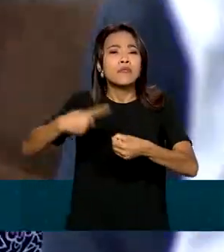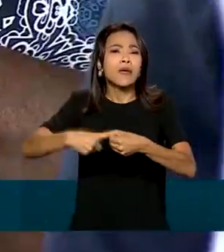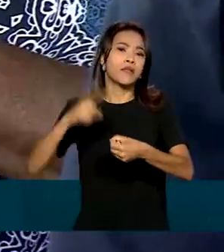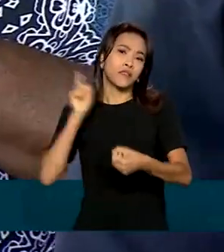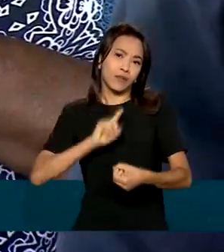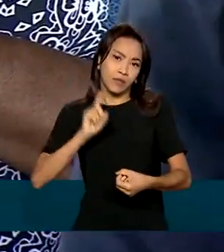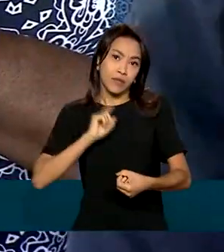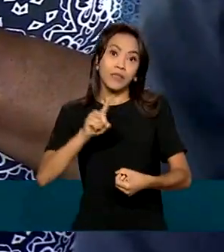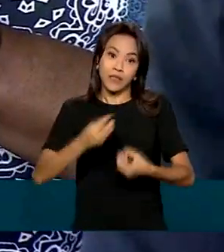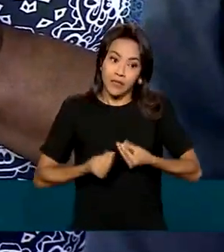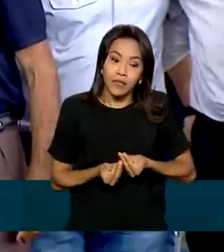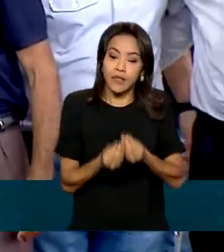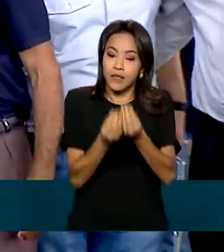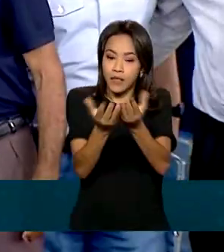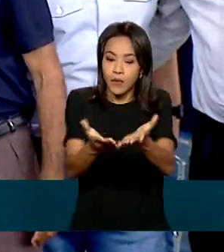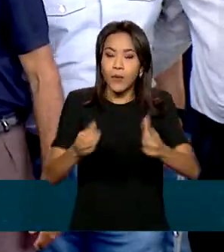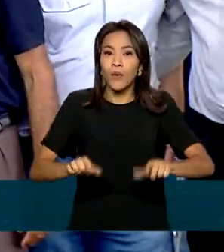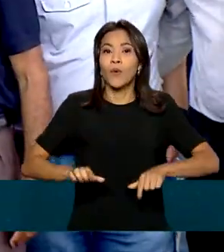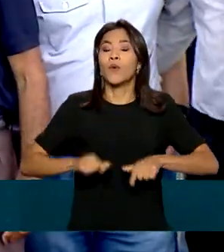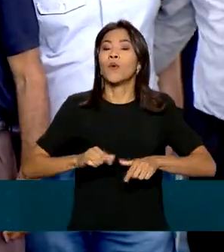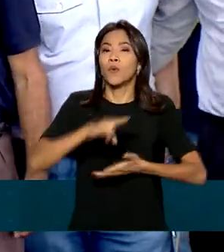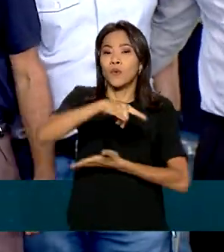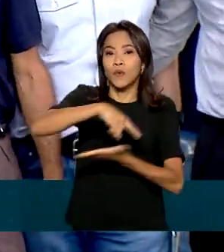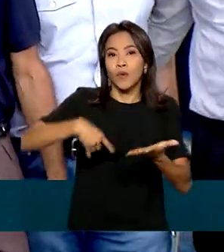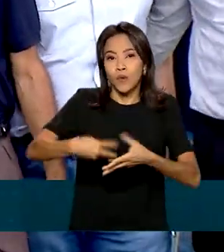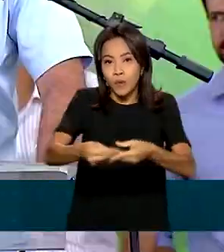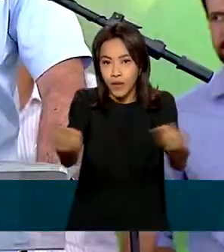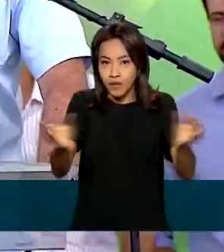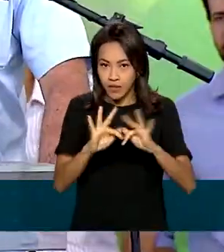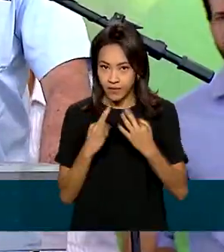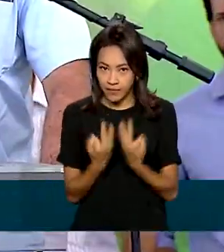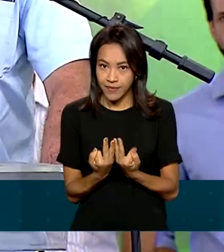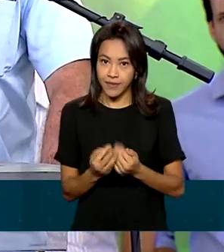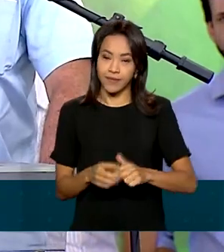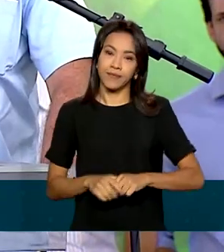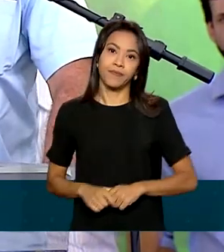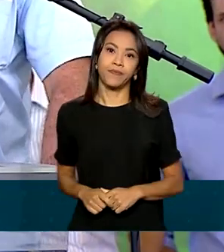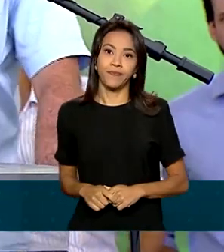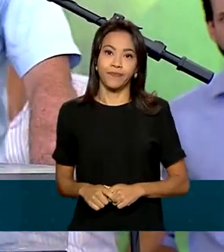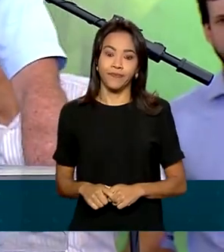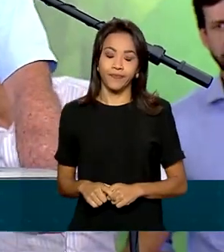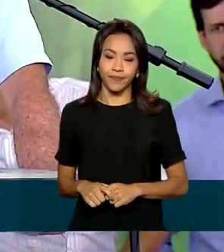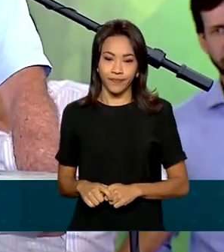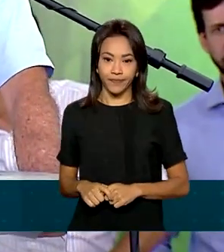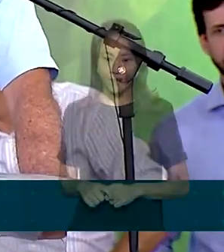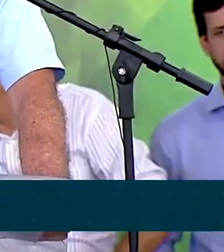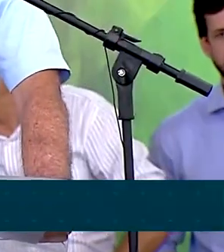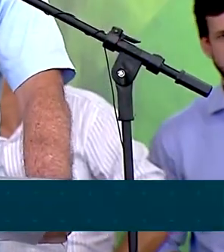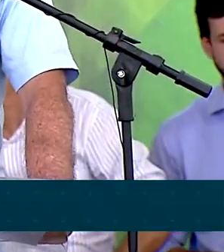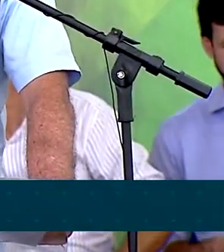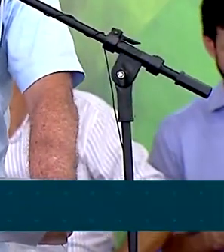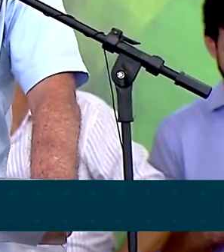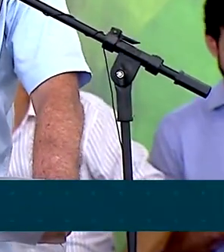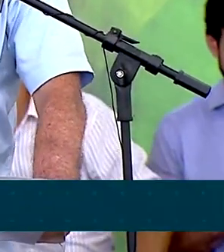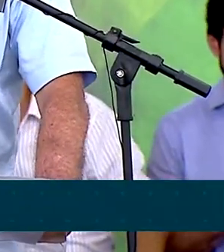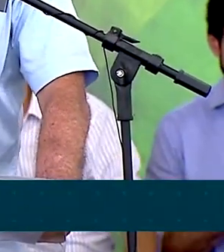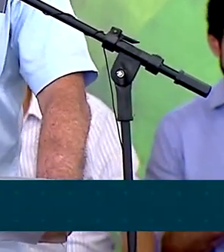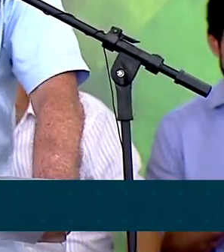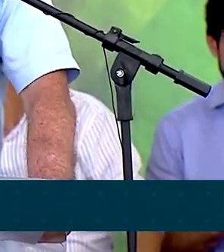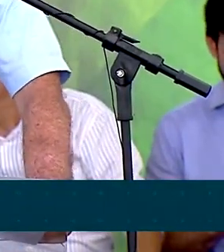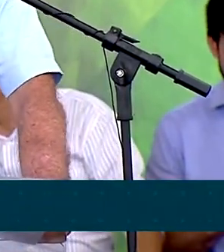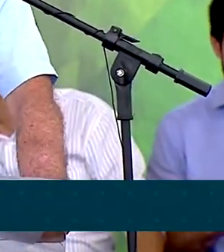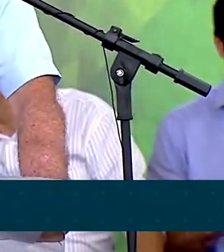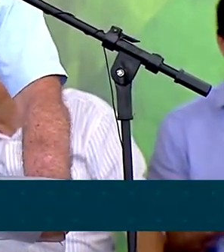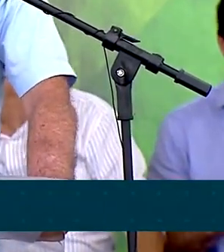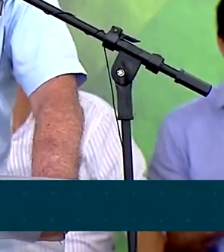e participou da entrega do documento para parte das famílias. Quando a gente titula uma terra, aquele